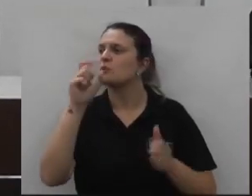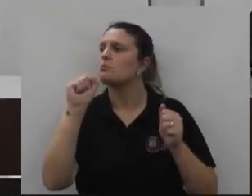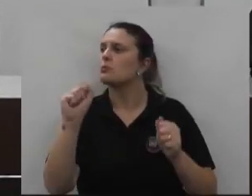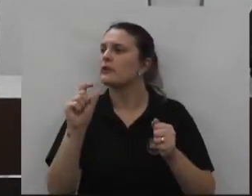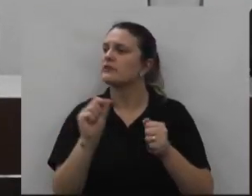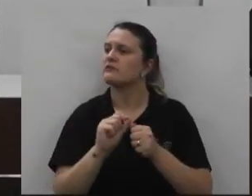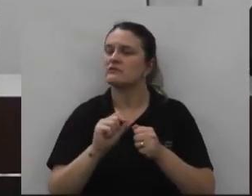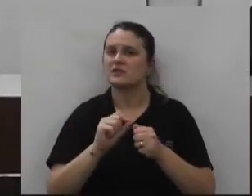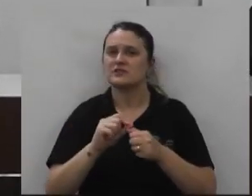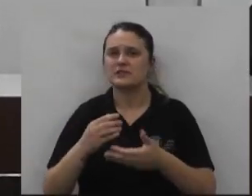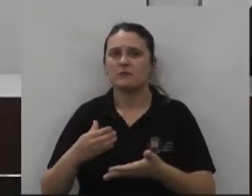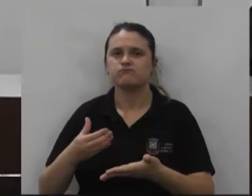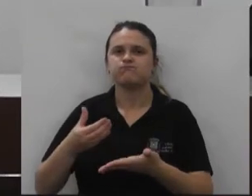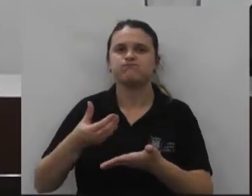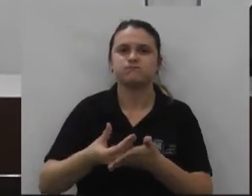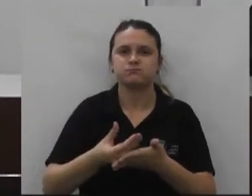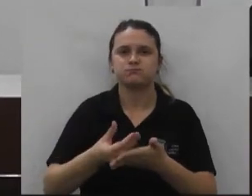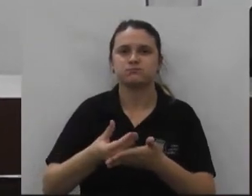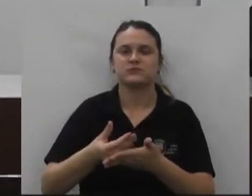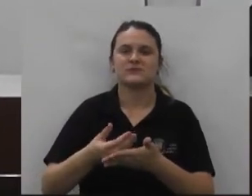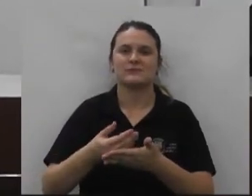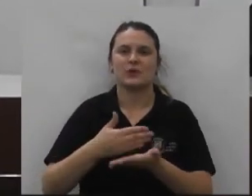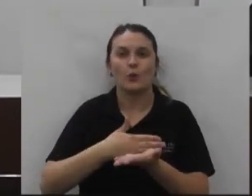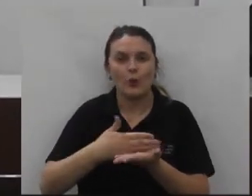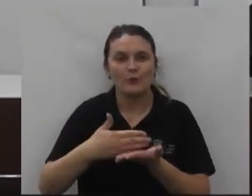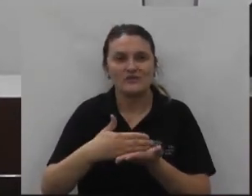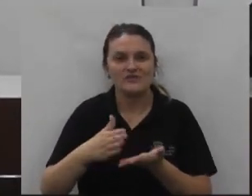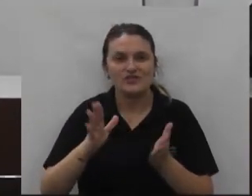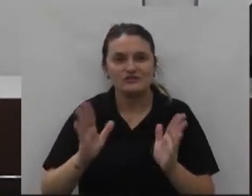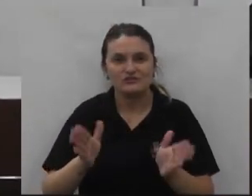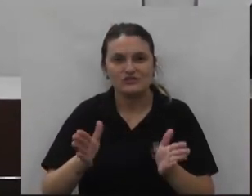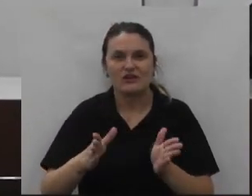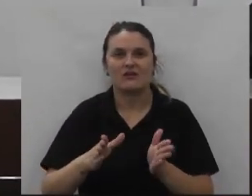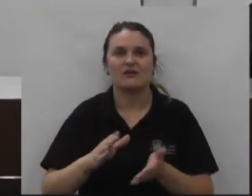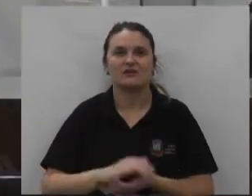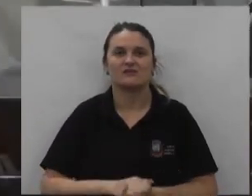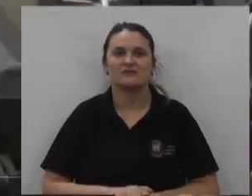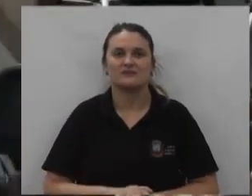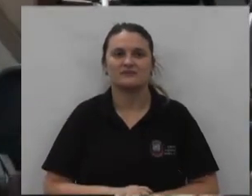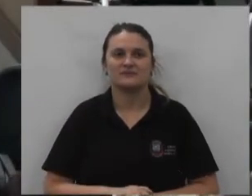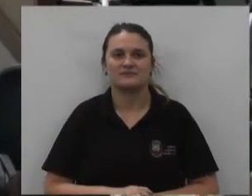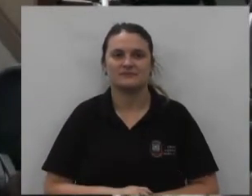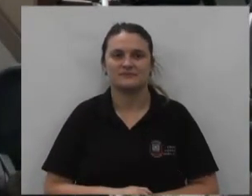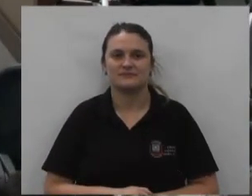fazer então já a transferência desse dinheiro para a conta para sair já quanto antes